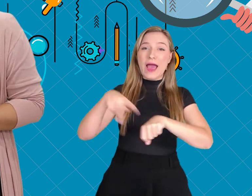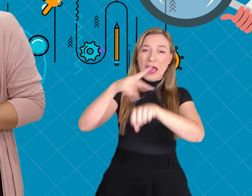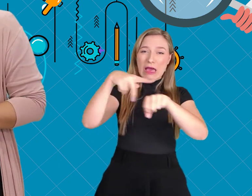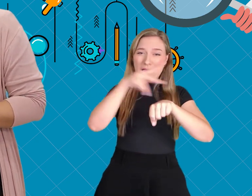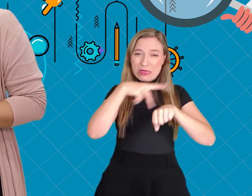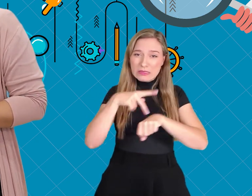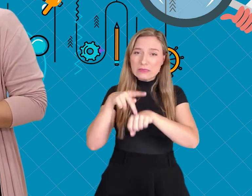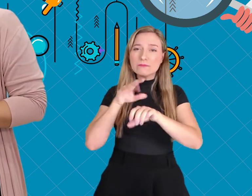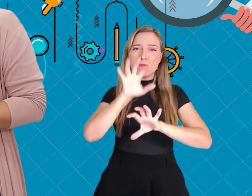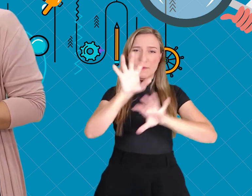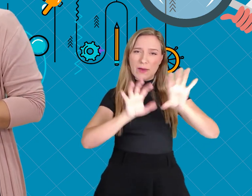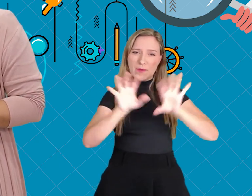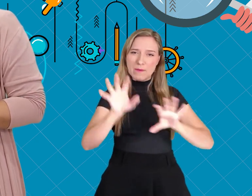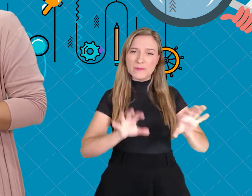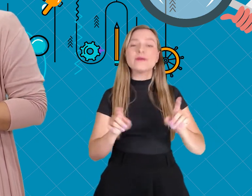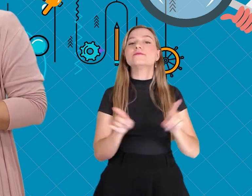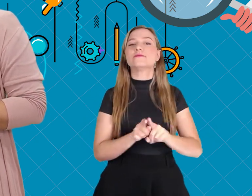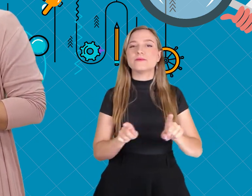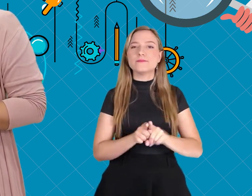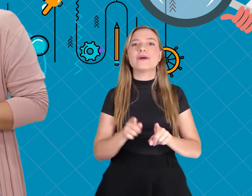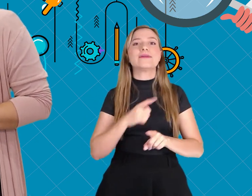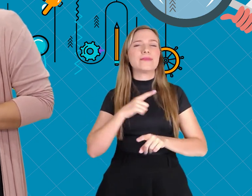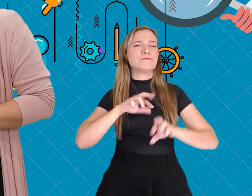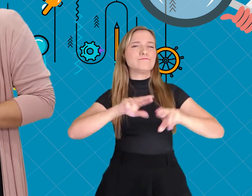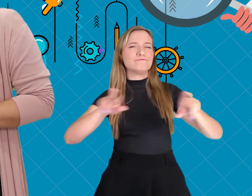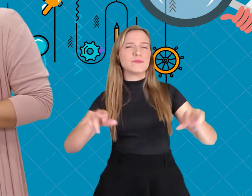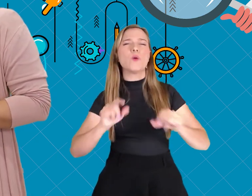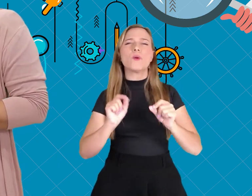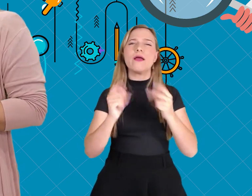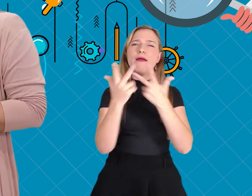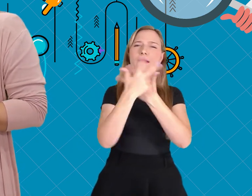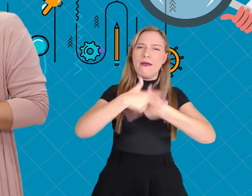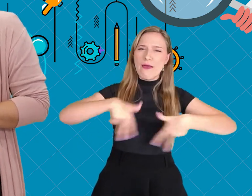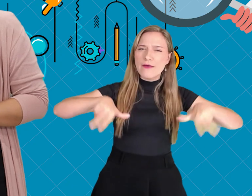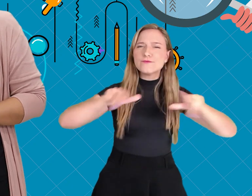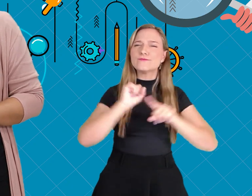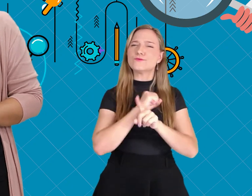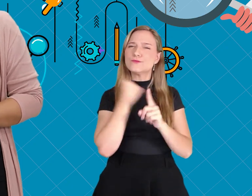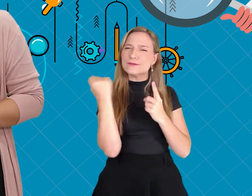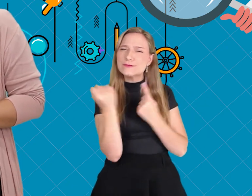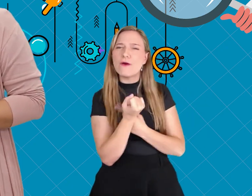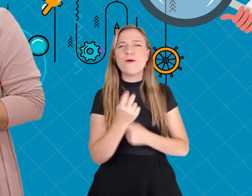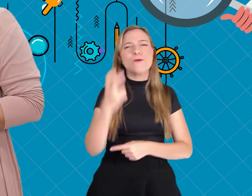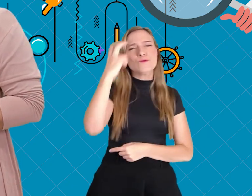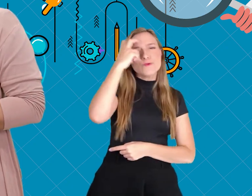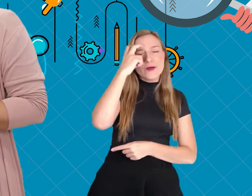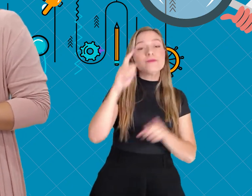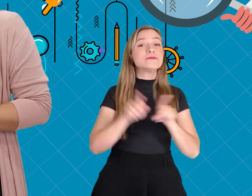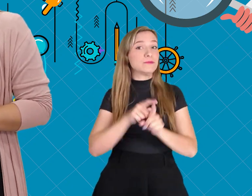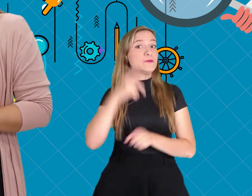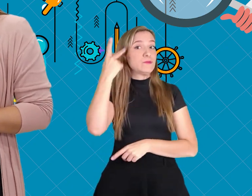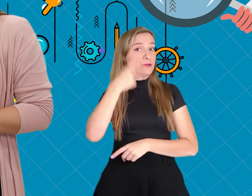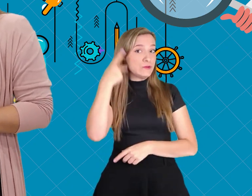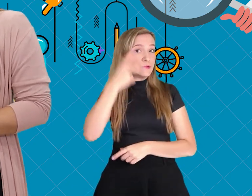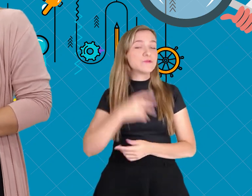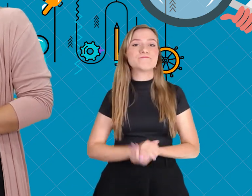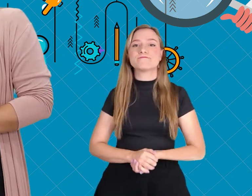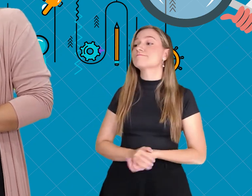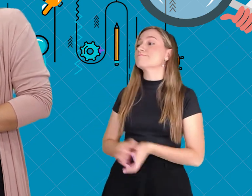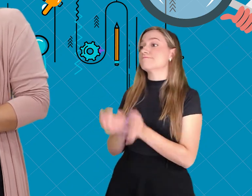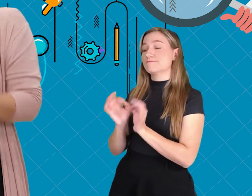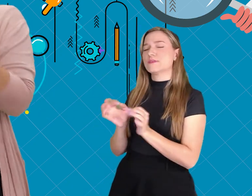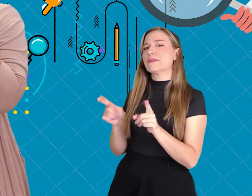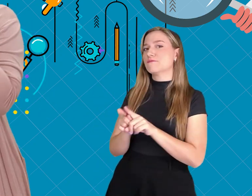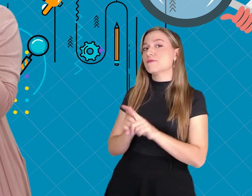países independentes e uma grande diversidade étnica, social, cultural e política.